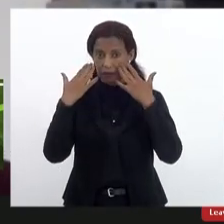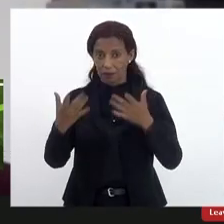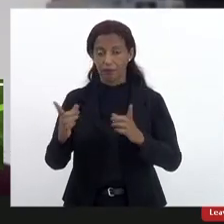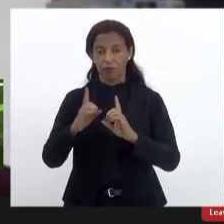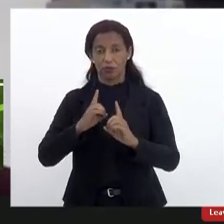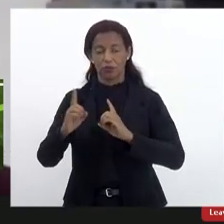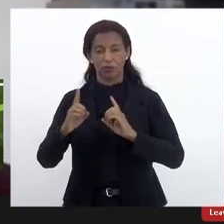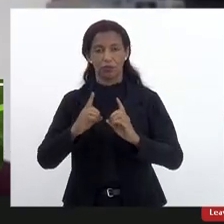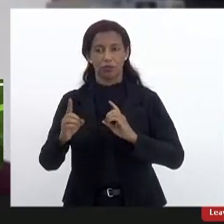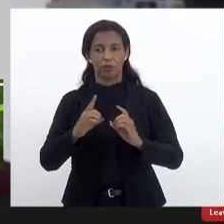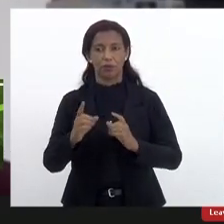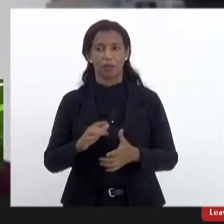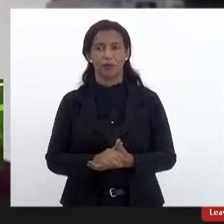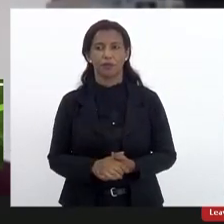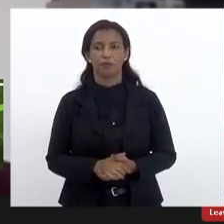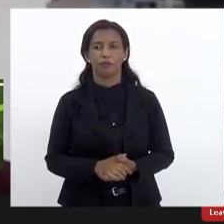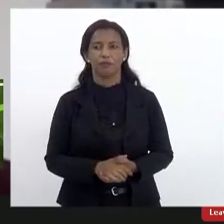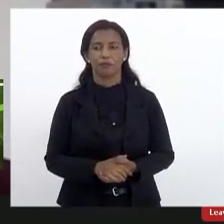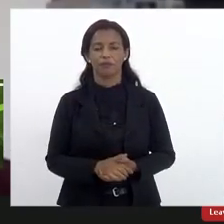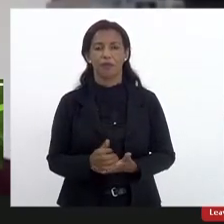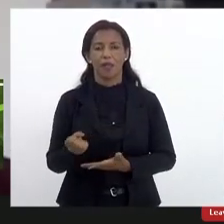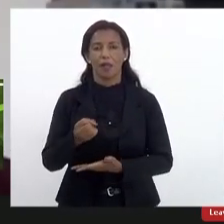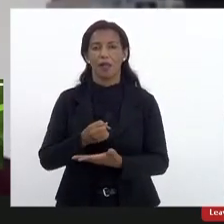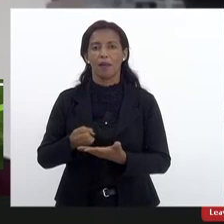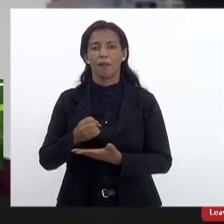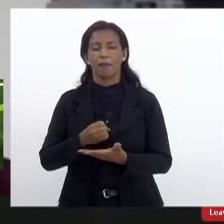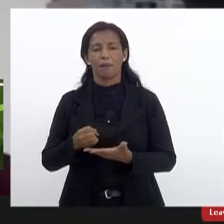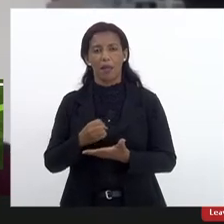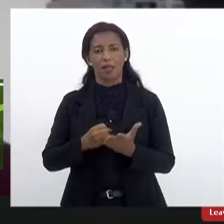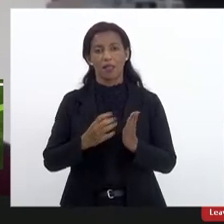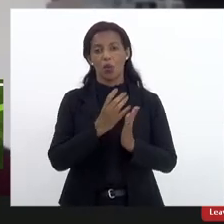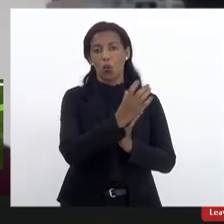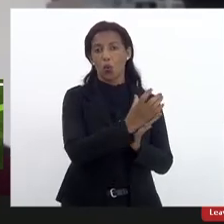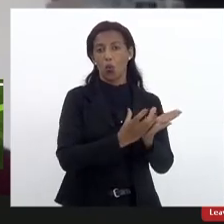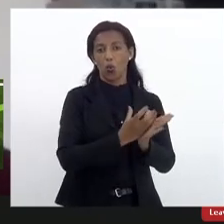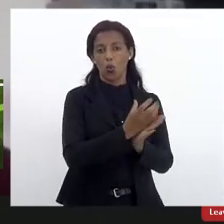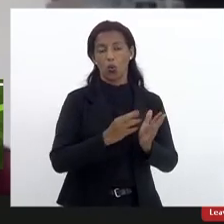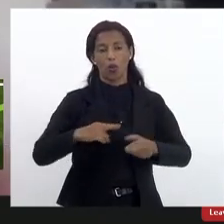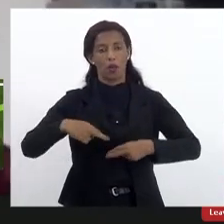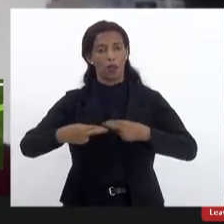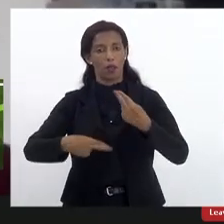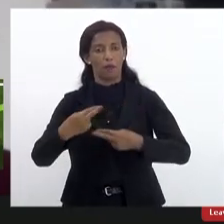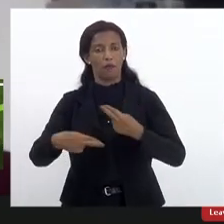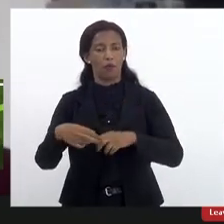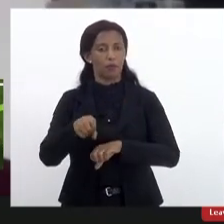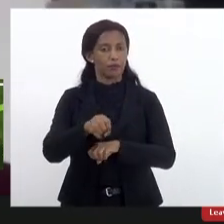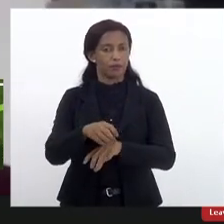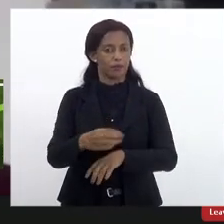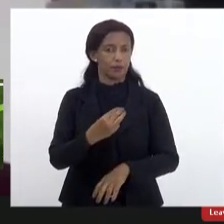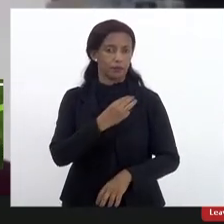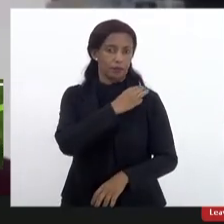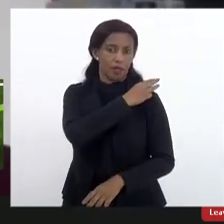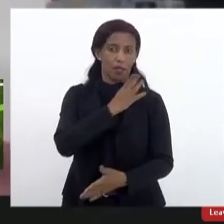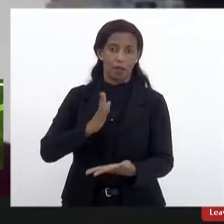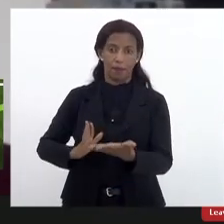debate sobre a base nacional comum curricular a reforma do ensino médio a aprovação